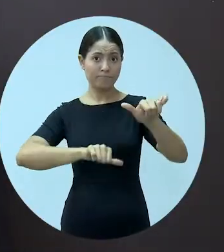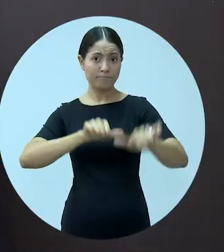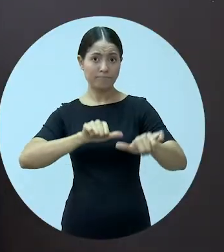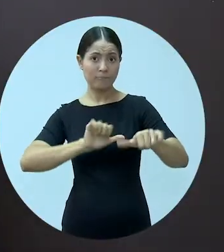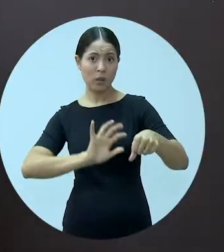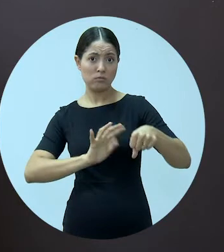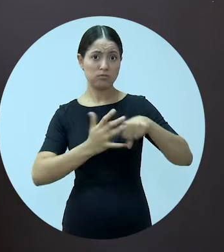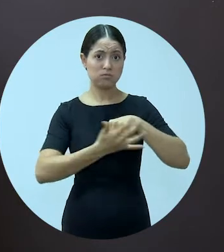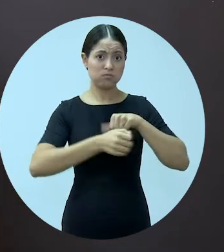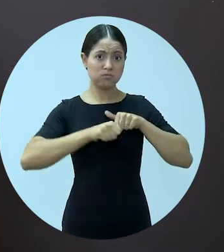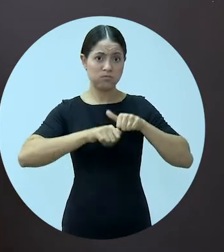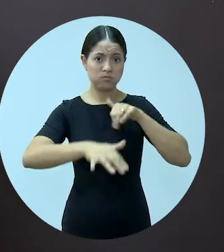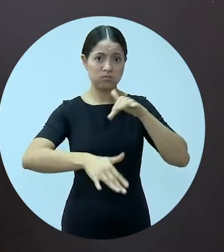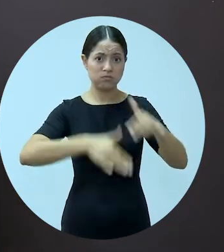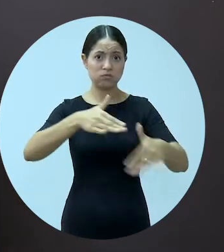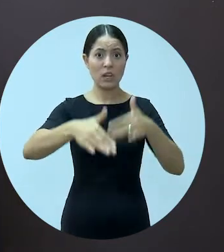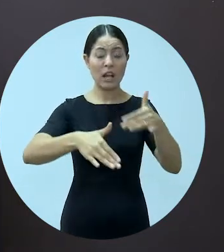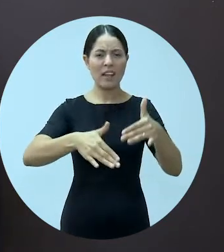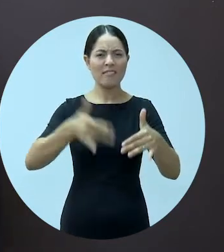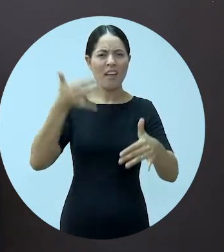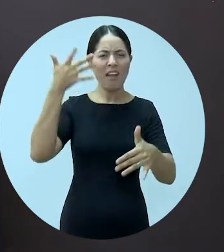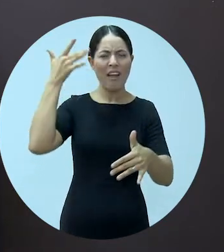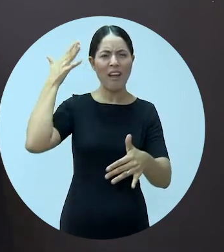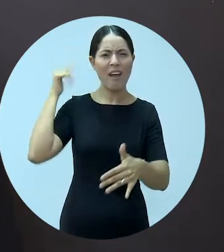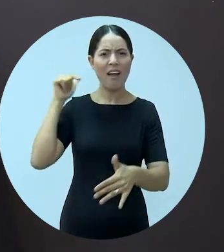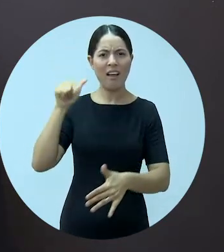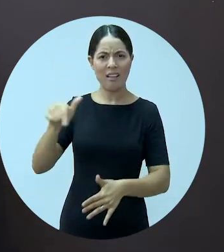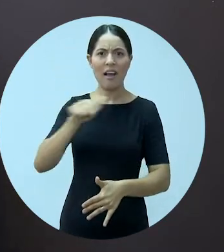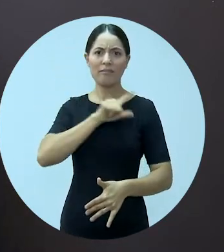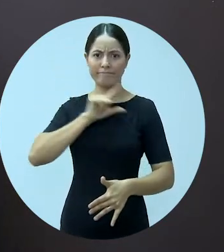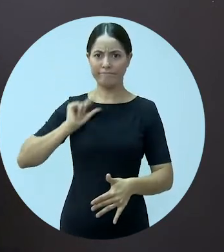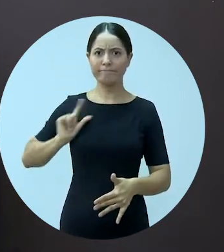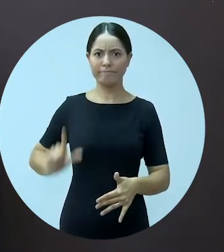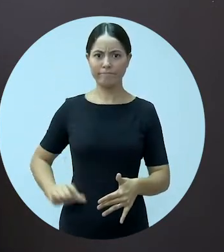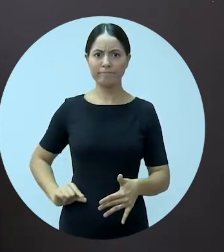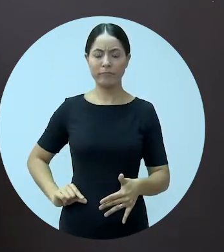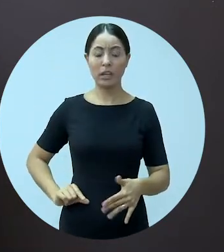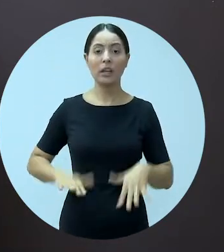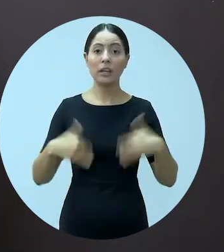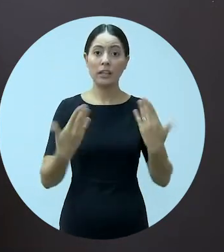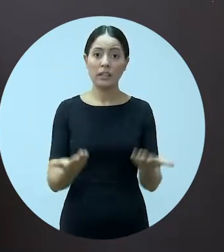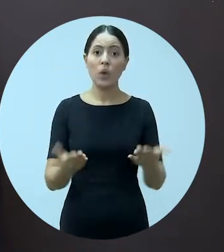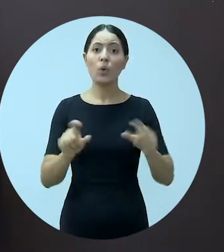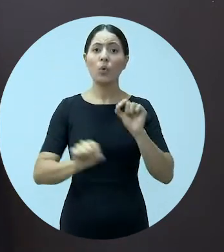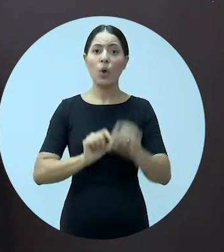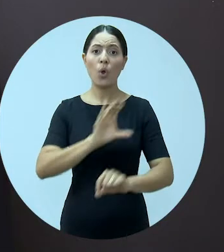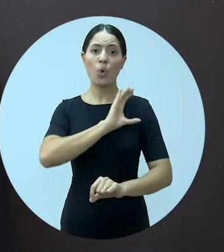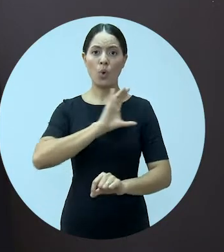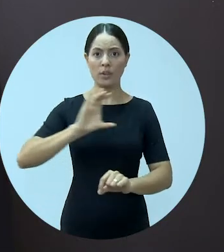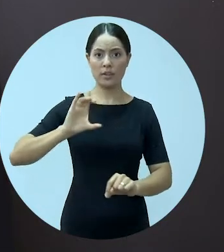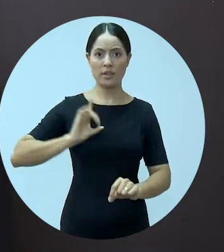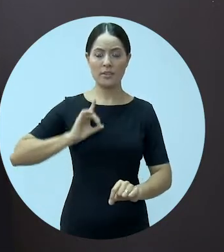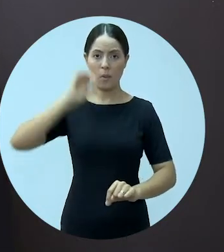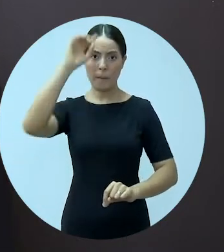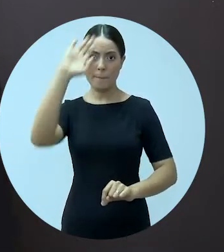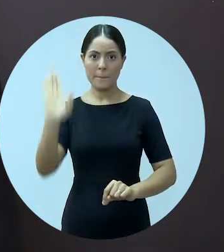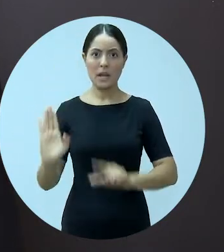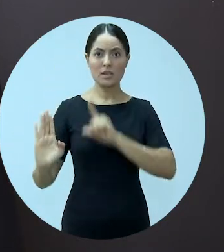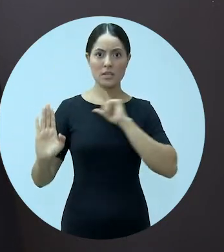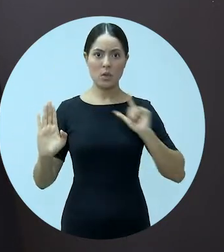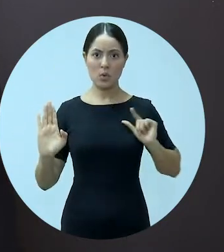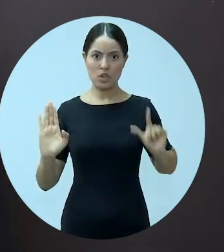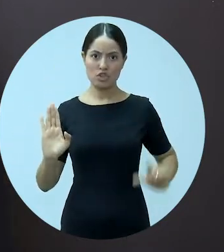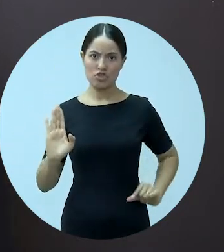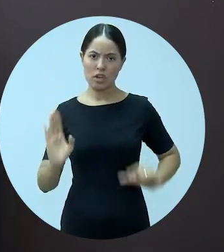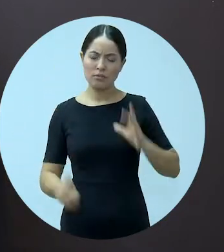o início, quando estava restrito à China. À época, uma coordenação Brasil-China foi criada para monitorar o avanço do